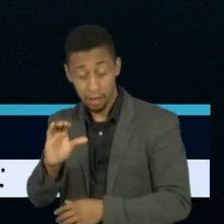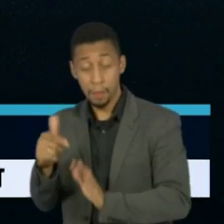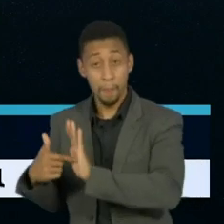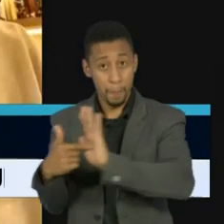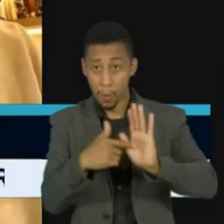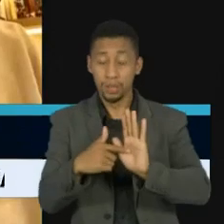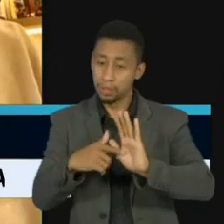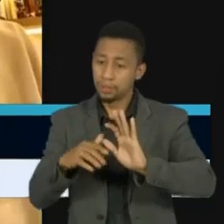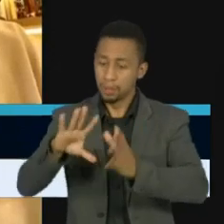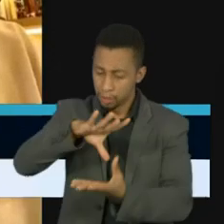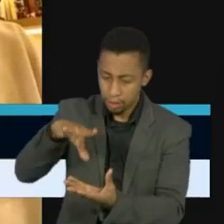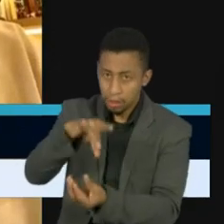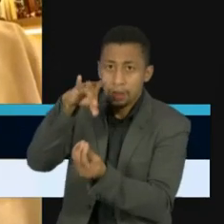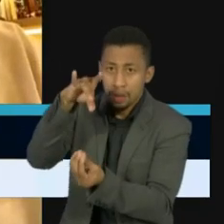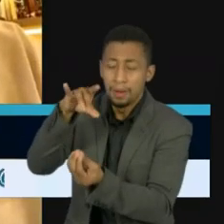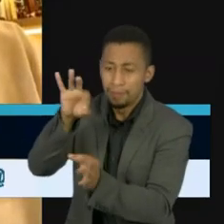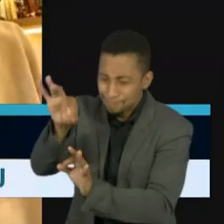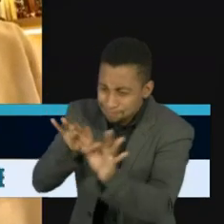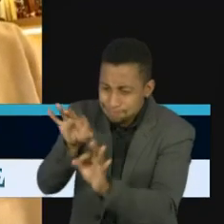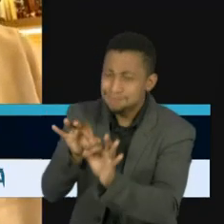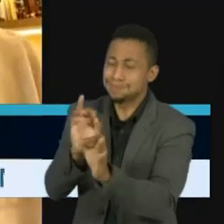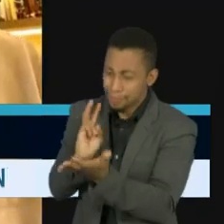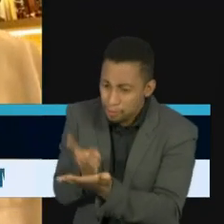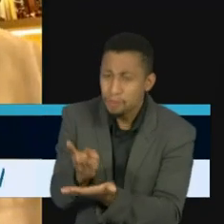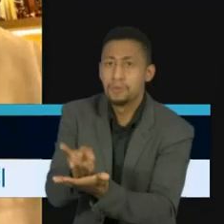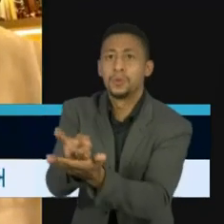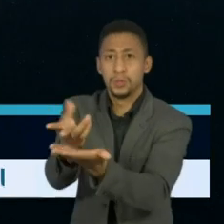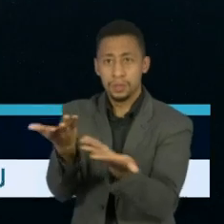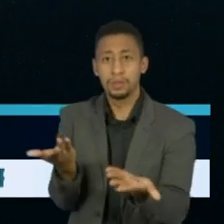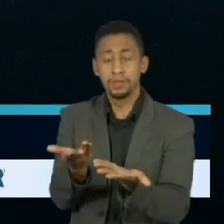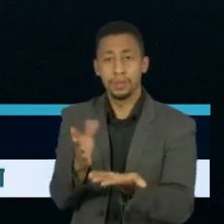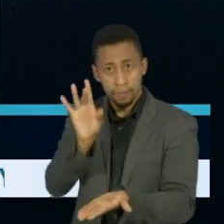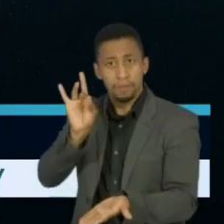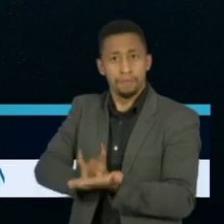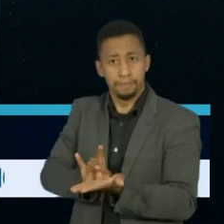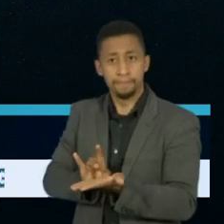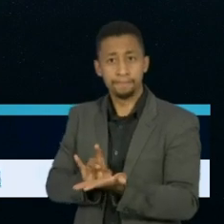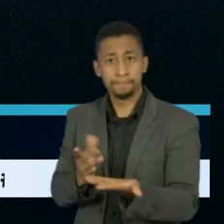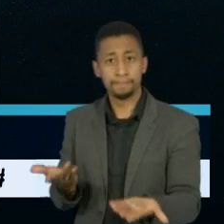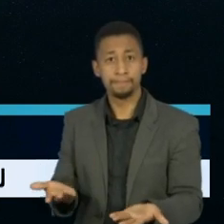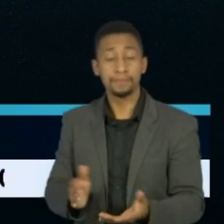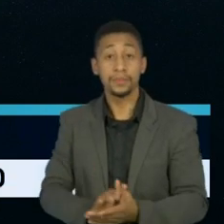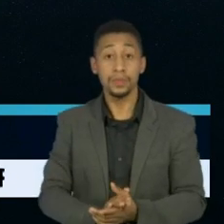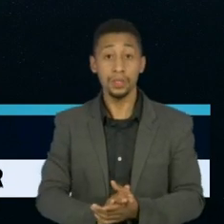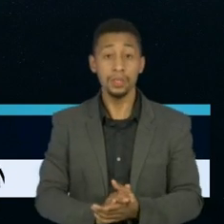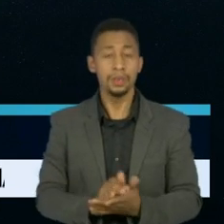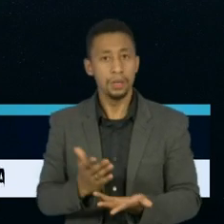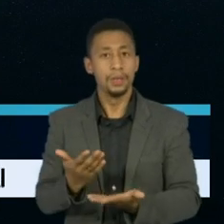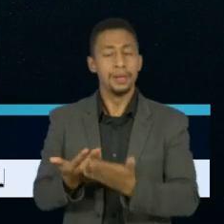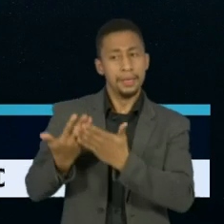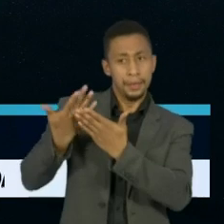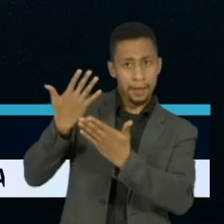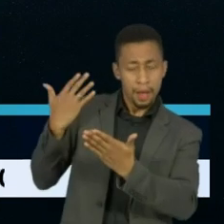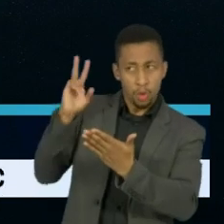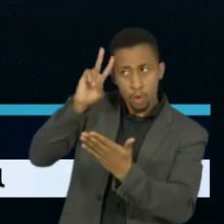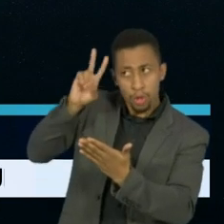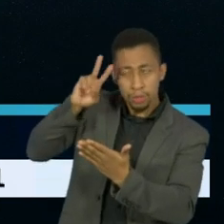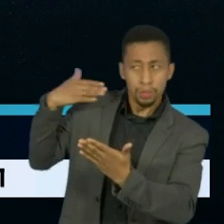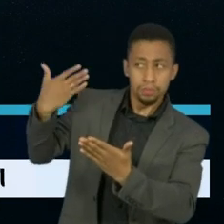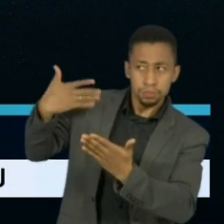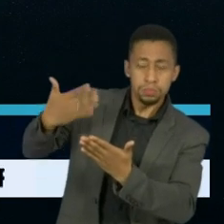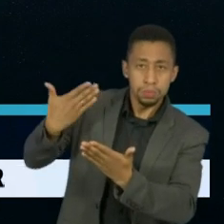democracia. Nós vivemos no sistema que ainda você tem liberdade. Eu vivi outros momentos da nossa história que não havia